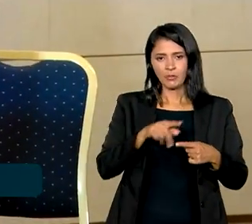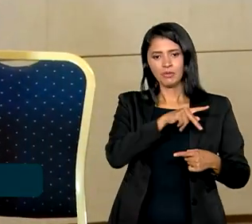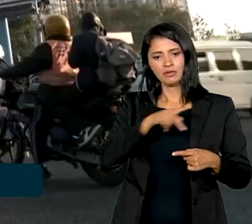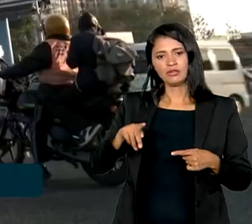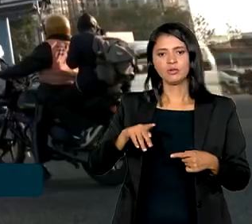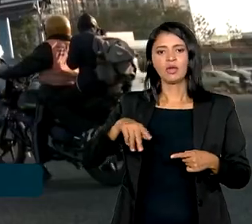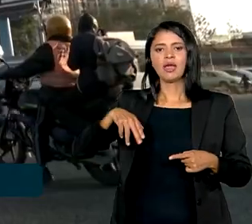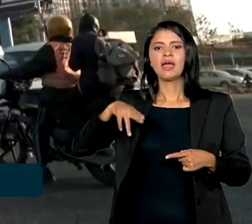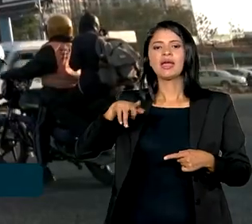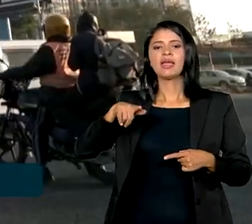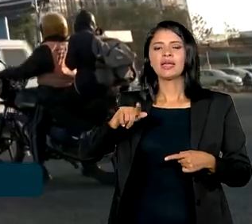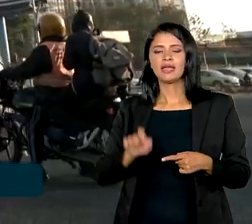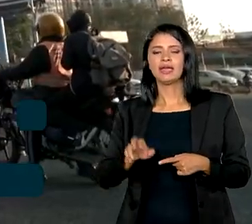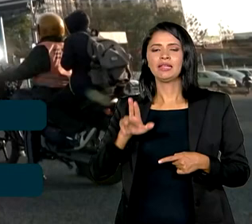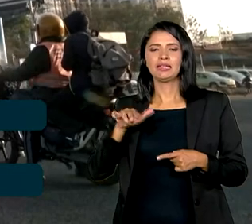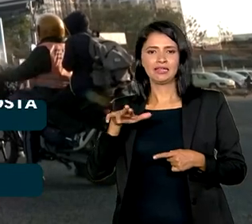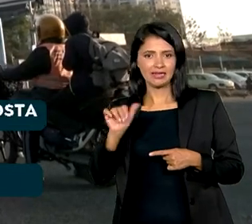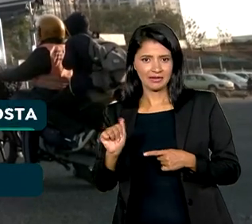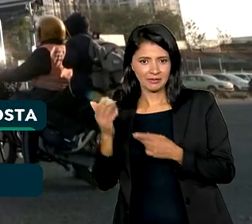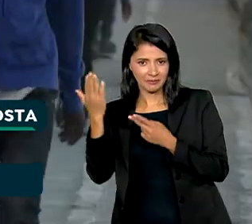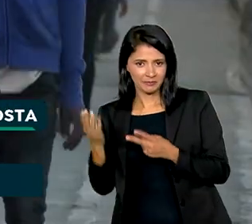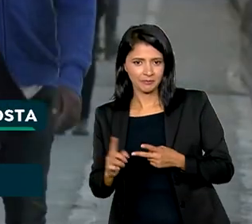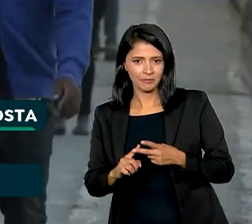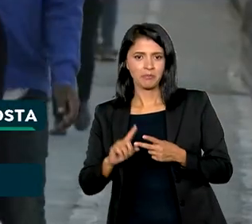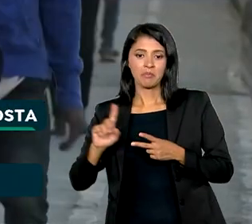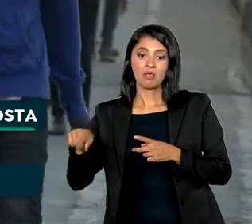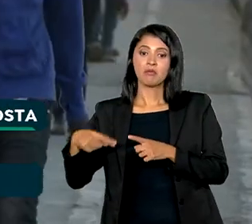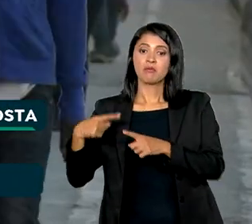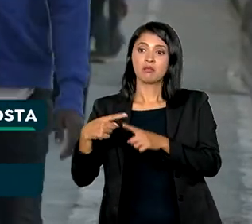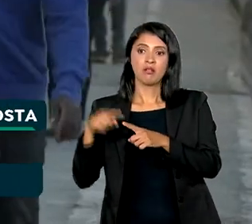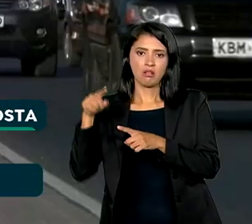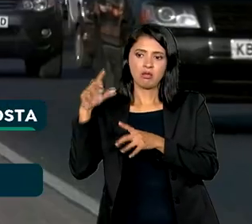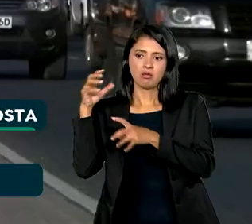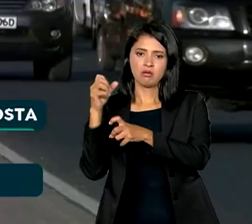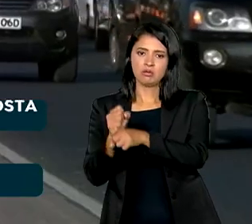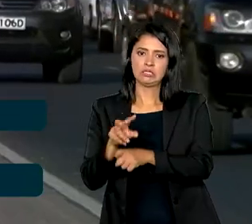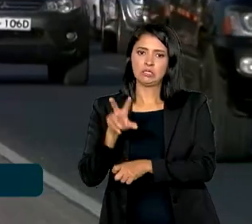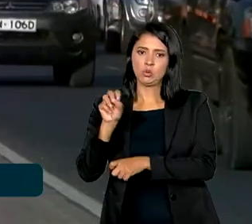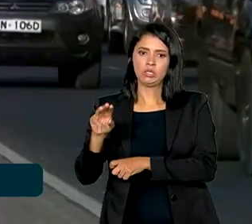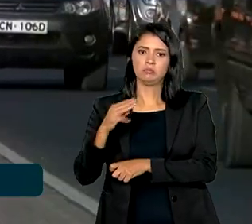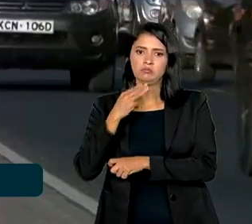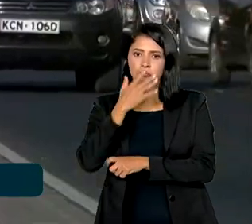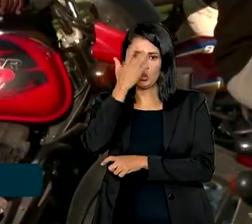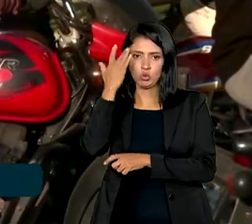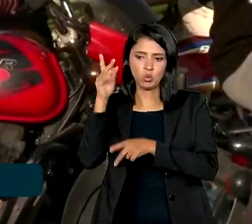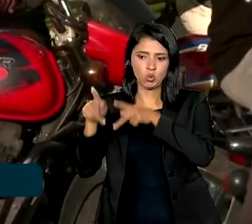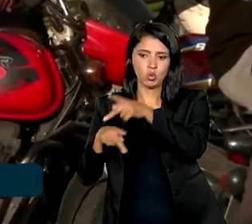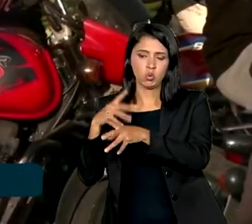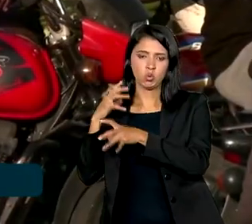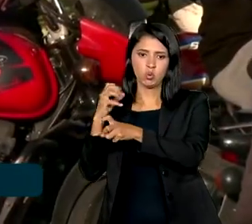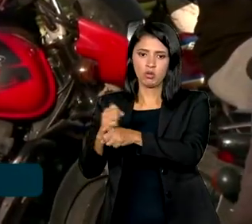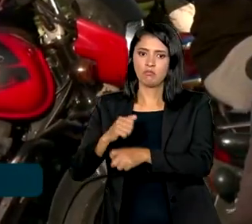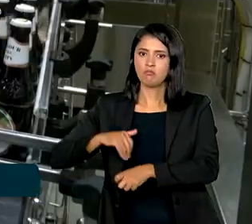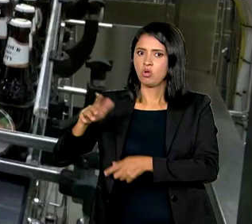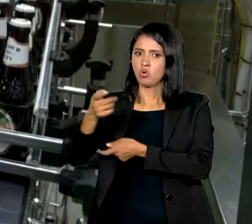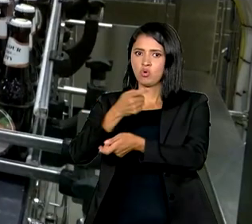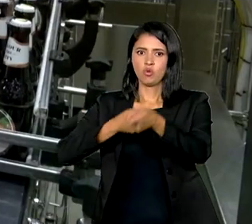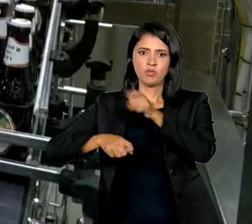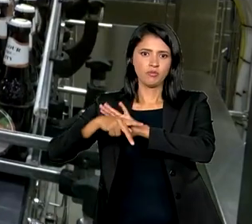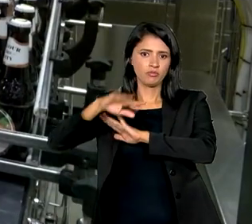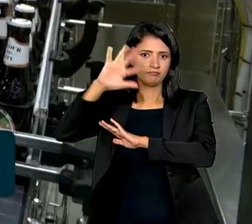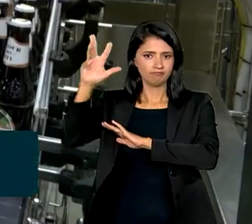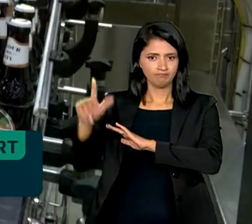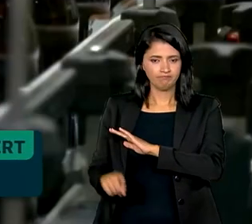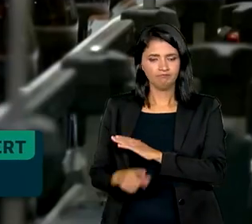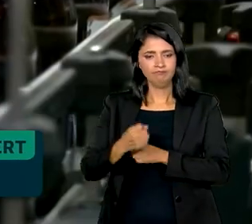William Ruto. Com mais de 50 milhões de habitantes, Quênia é uma das maiores economias do continente. Em